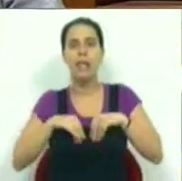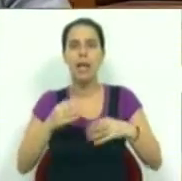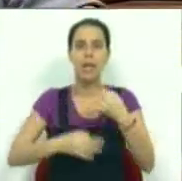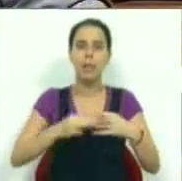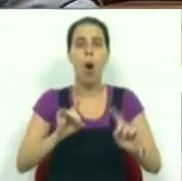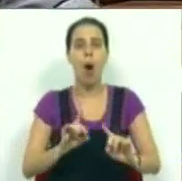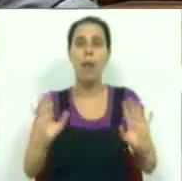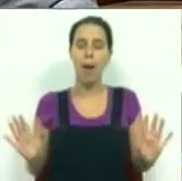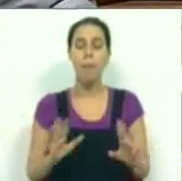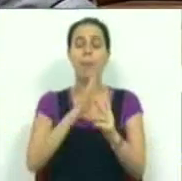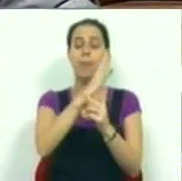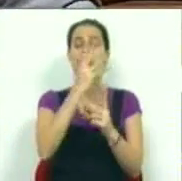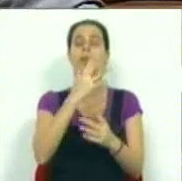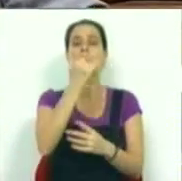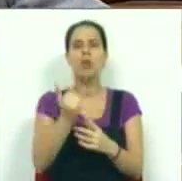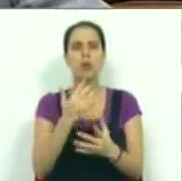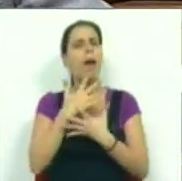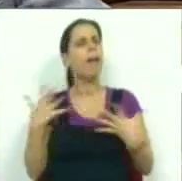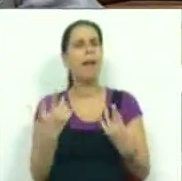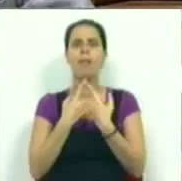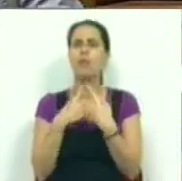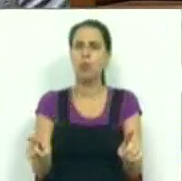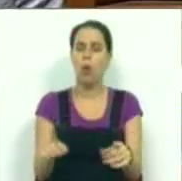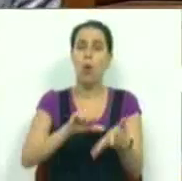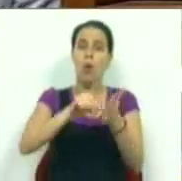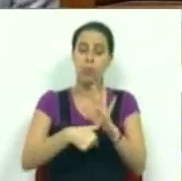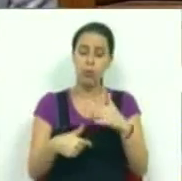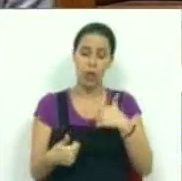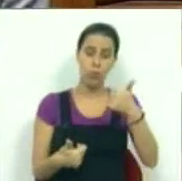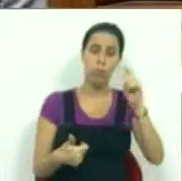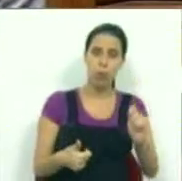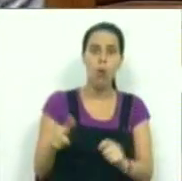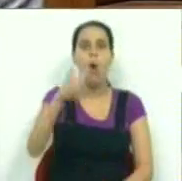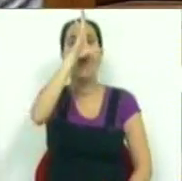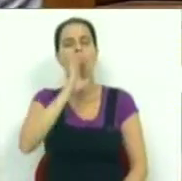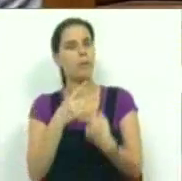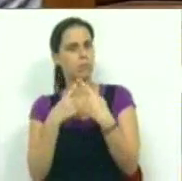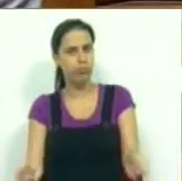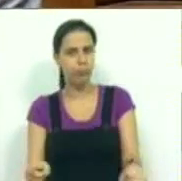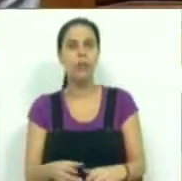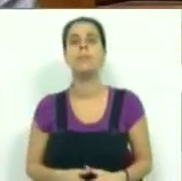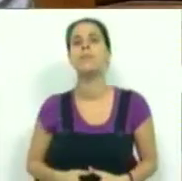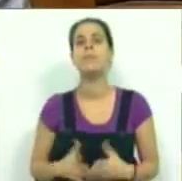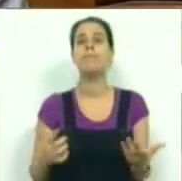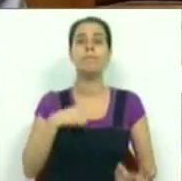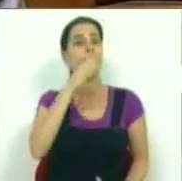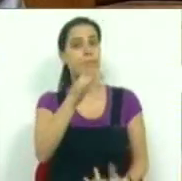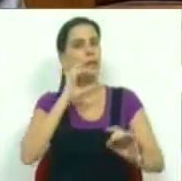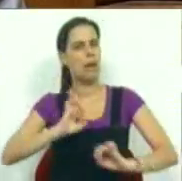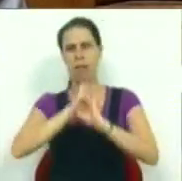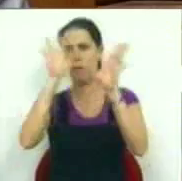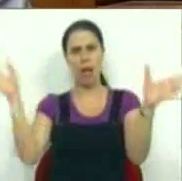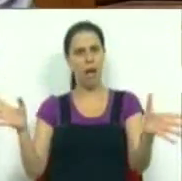tratamento. Mas há uma segunda grande diferença entre o projeto do Bloco de Esquerda e o do Governo. Nós dizemos